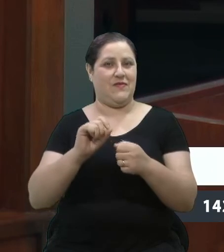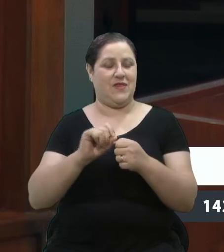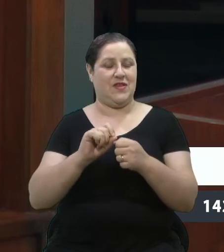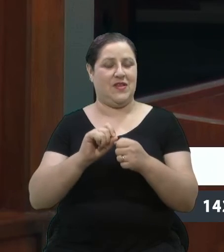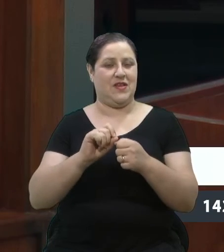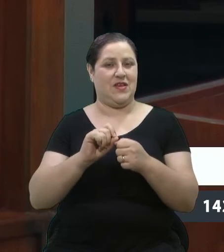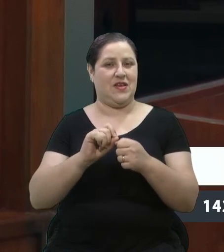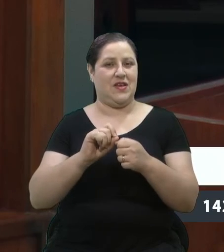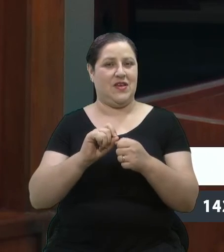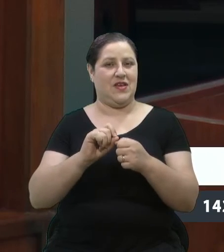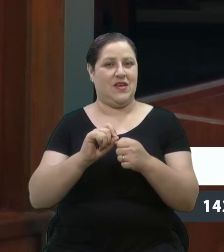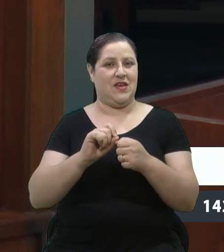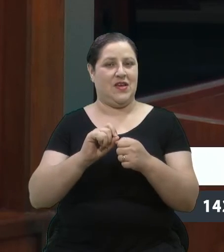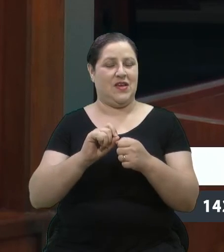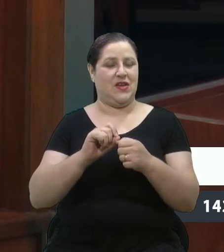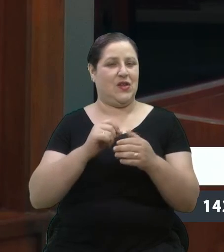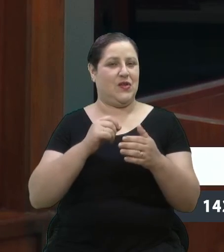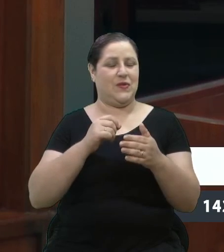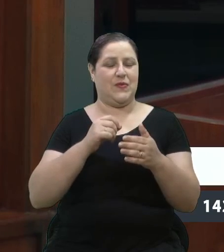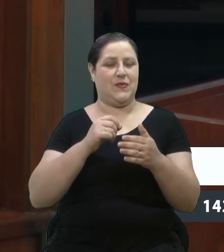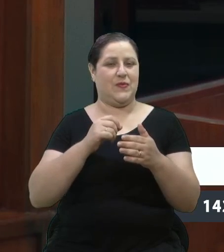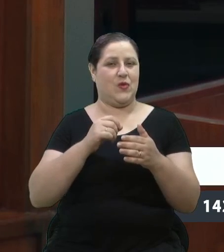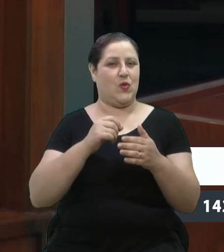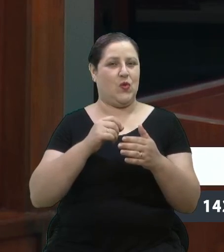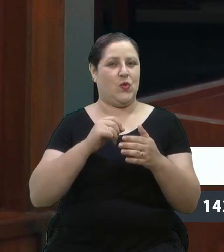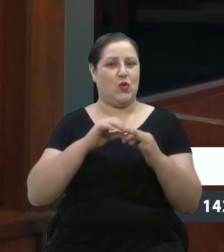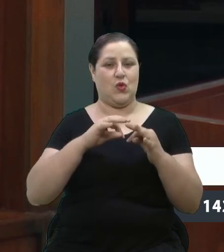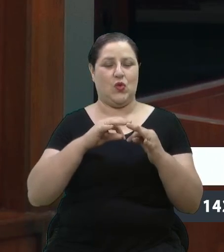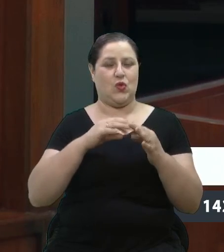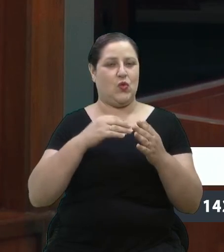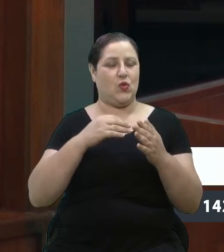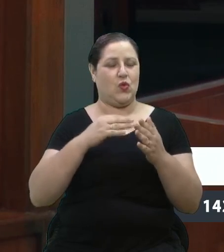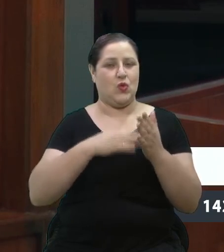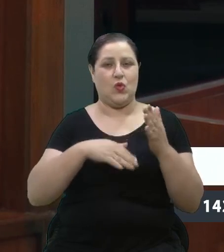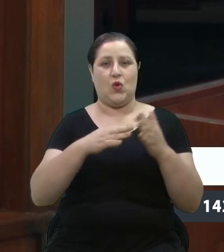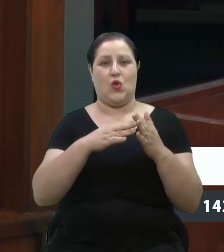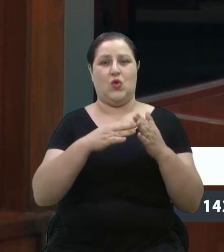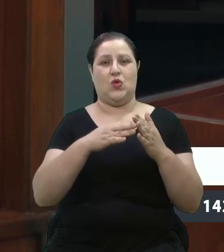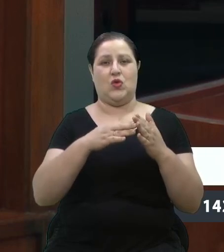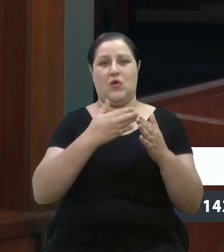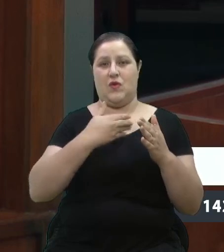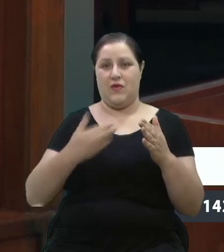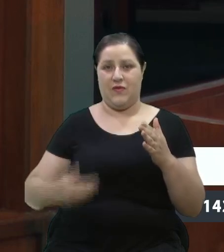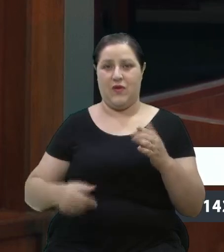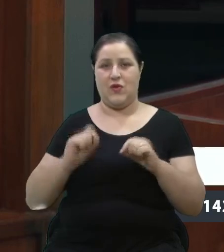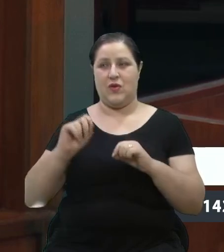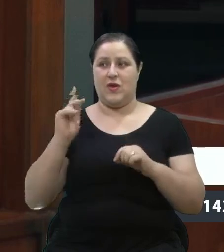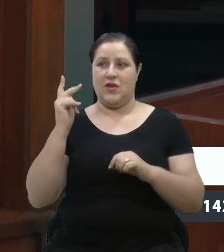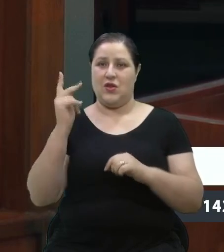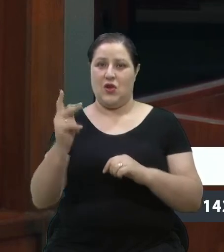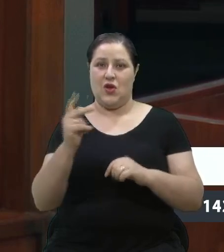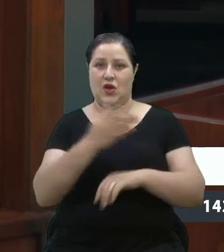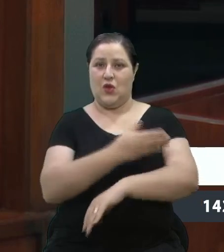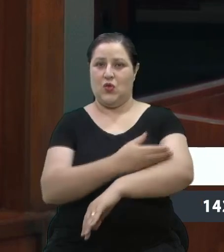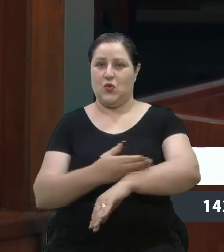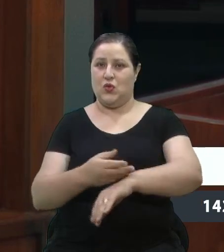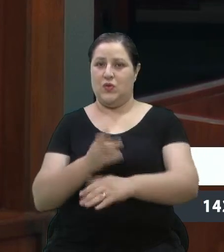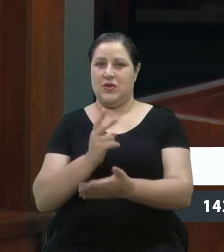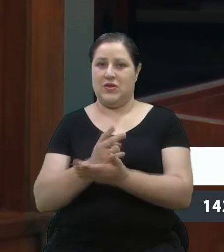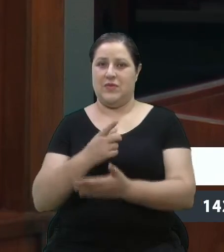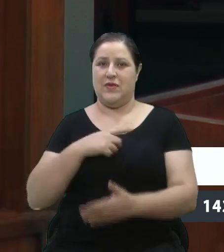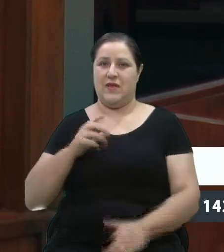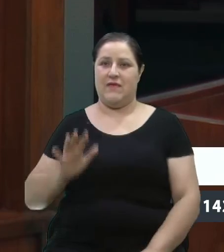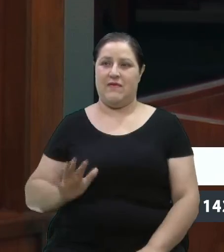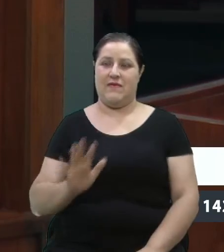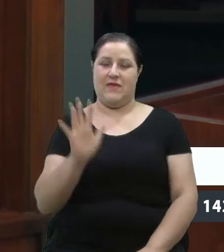independente de governos, a história, a nossa tradição, nossos costumes continuem sendo sempre valorizados. Era